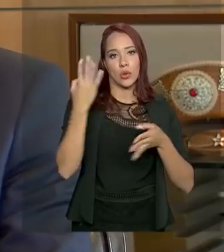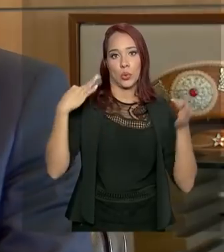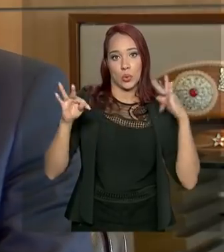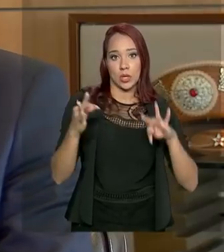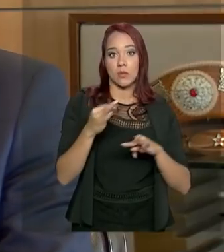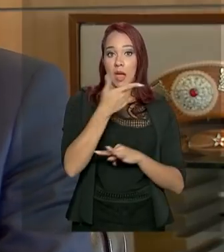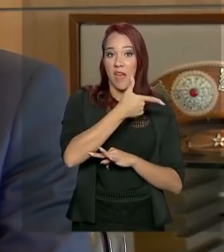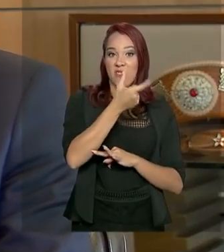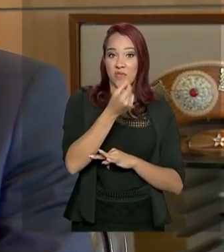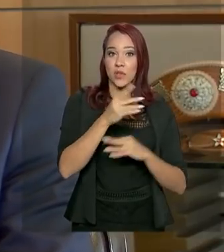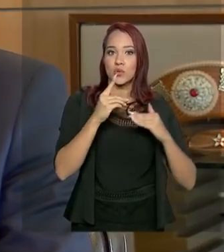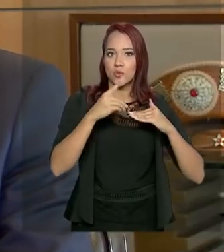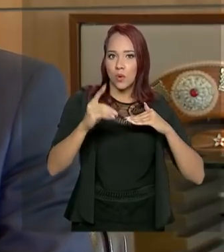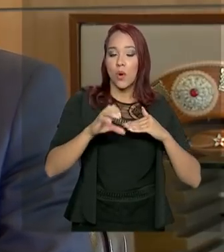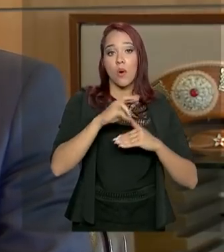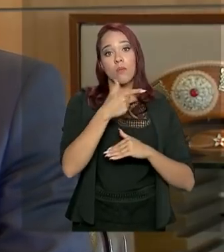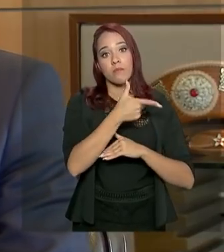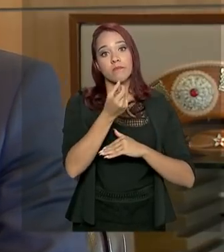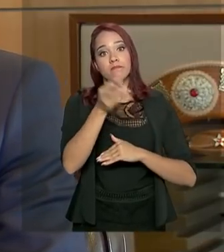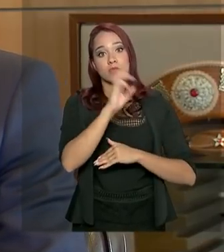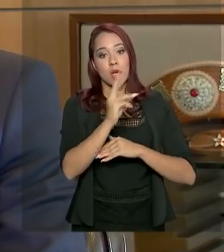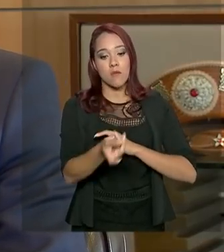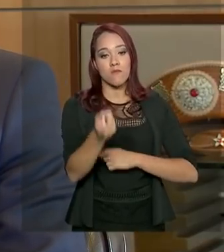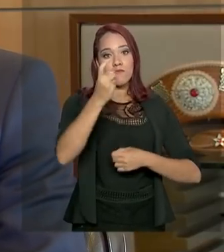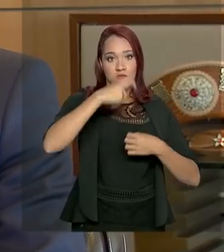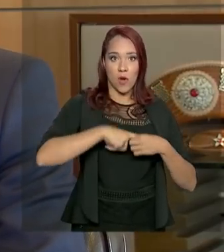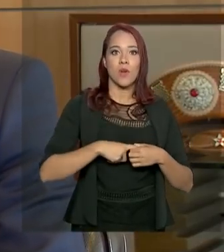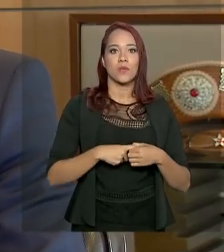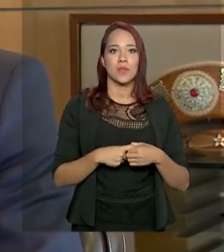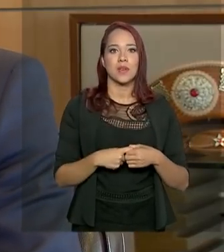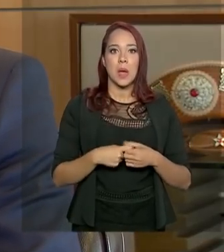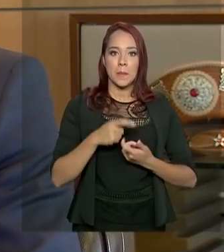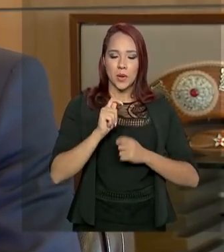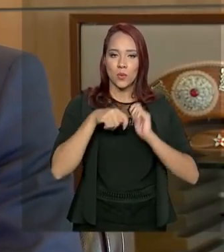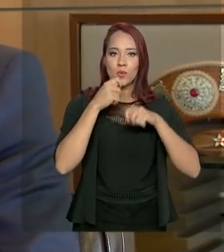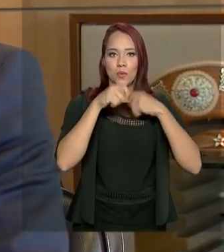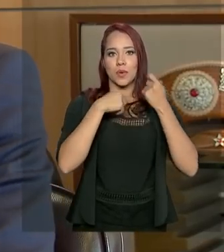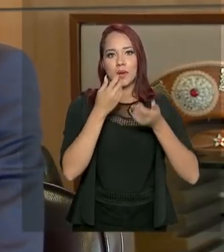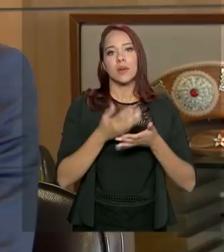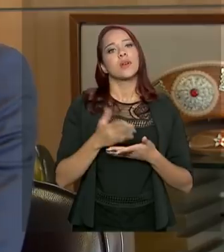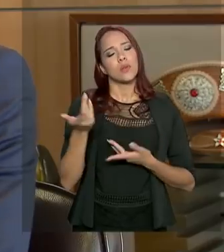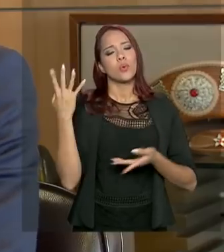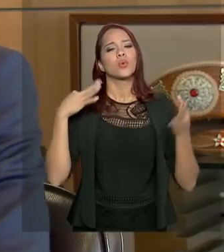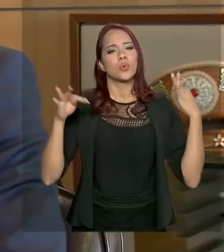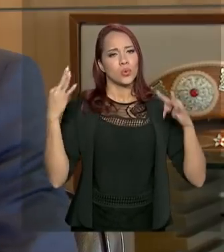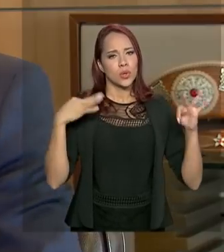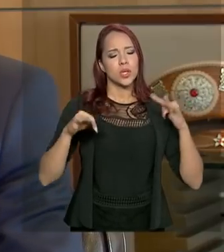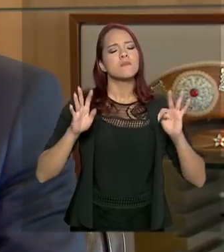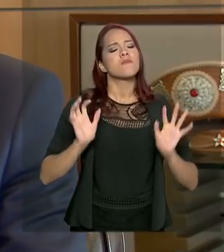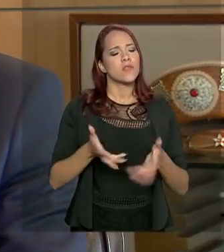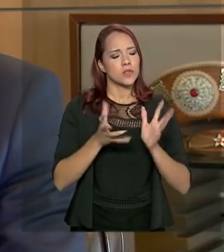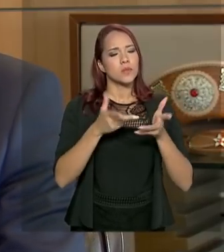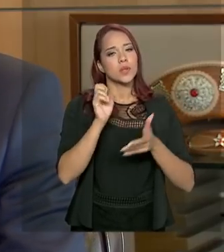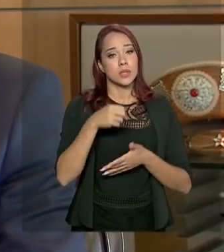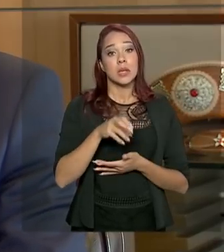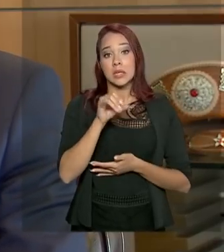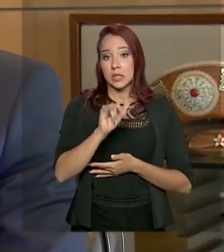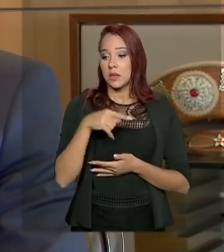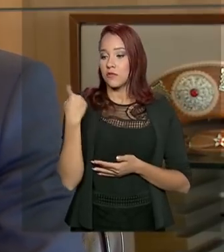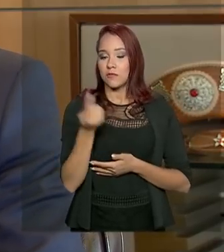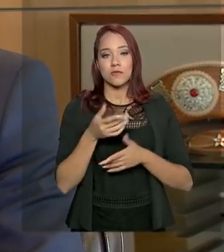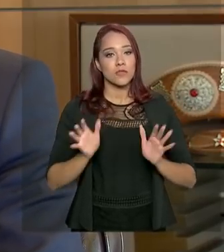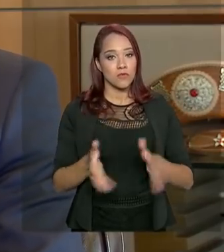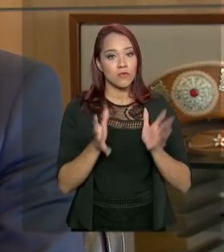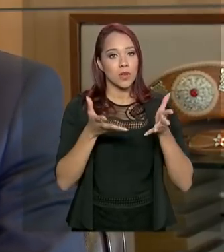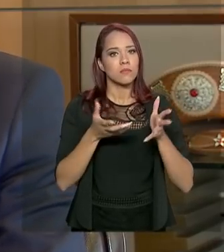são 20 dólares, são 20 reais de retorno para a nossa economia. Então, o turismo, ele é investimento. Quando nós investimos,